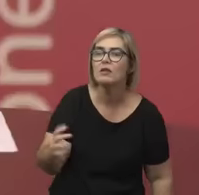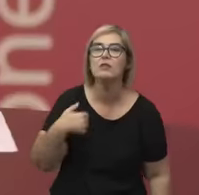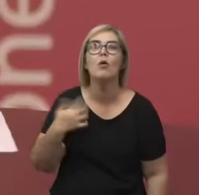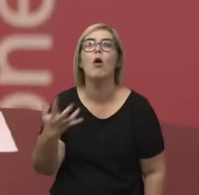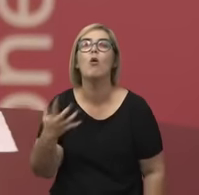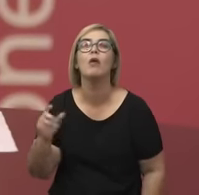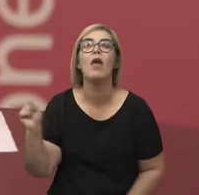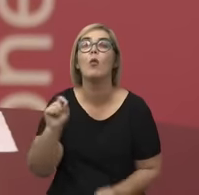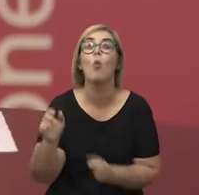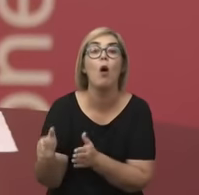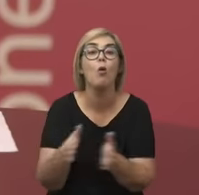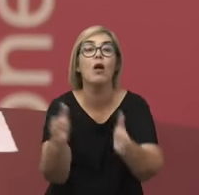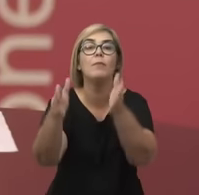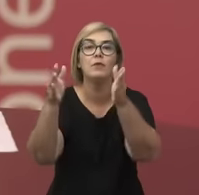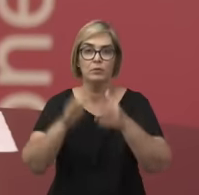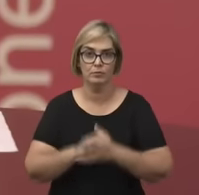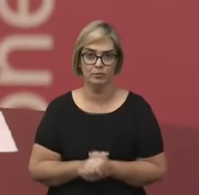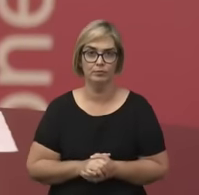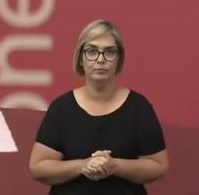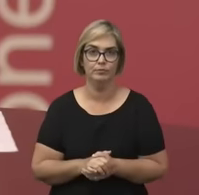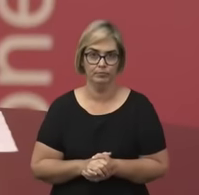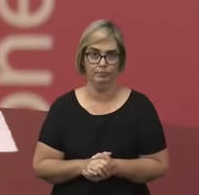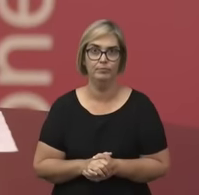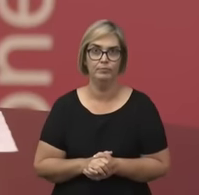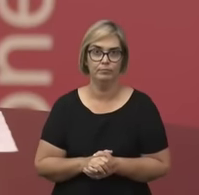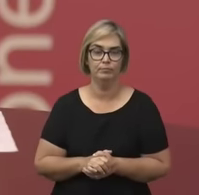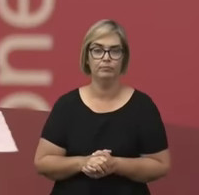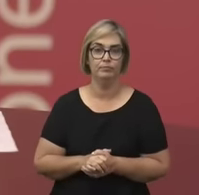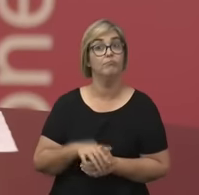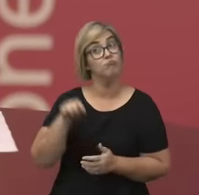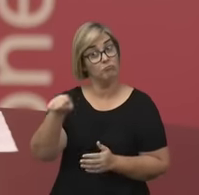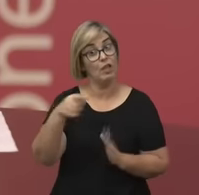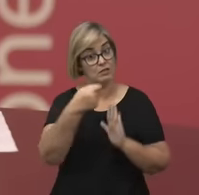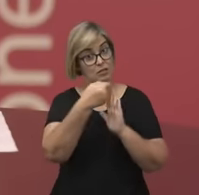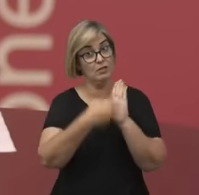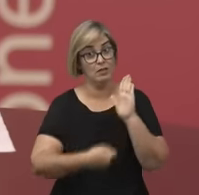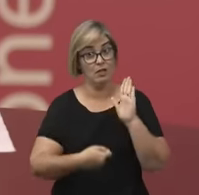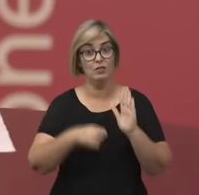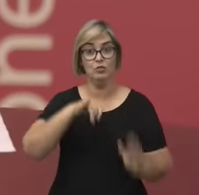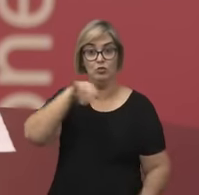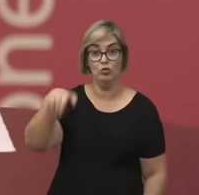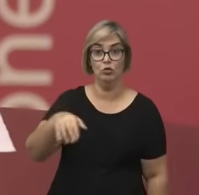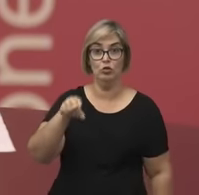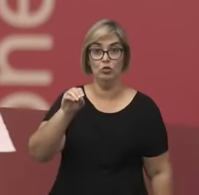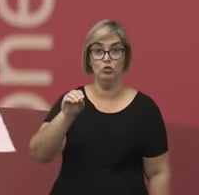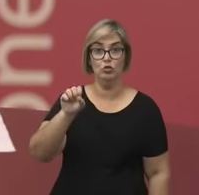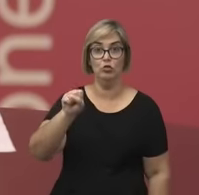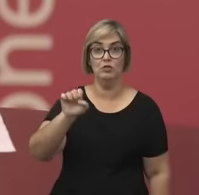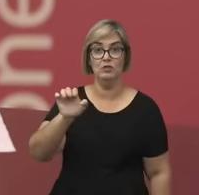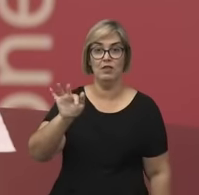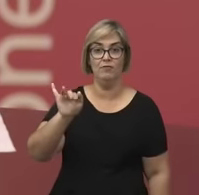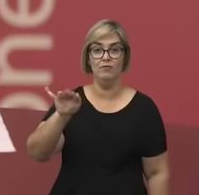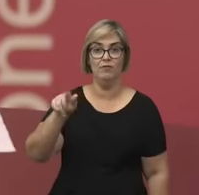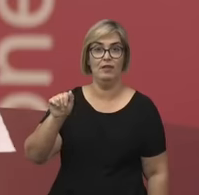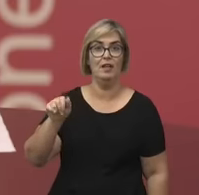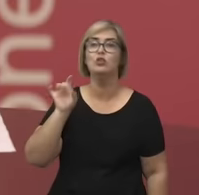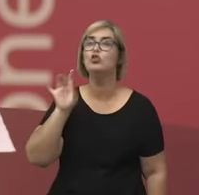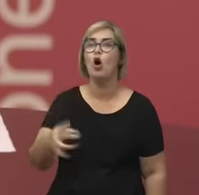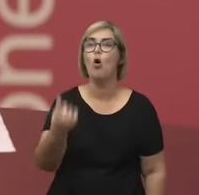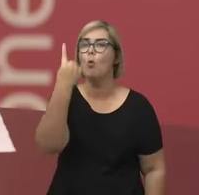ir. e é interessante que nesse texto a Josefina Alvarez foi um texto que só foi encenado uma única vez na história.